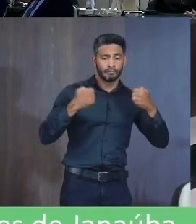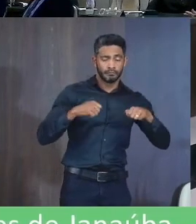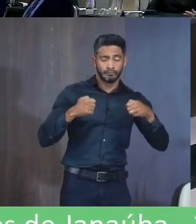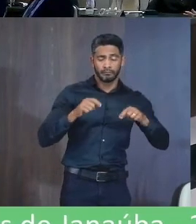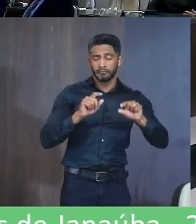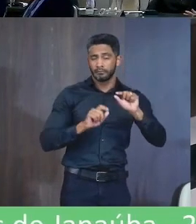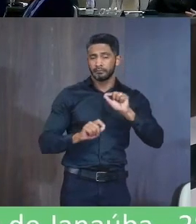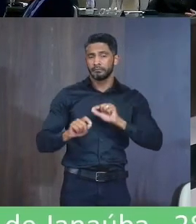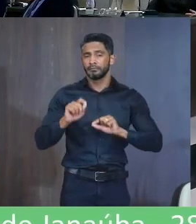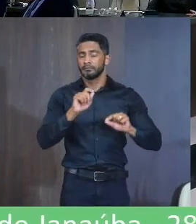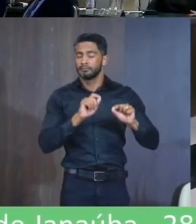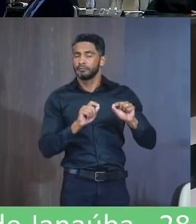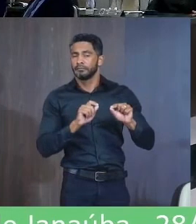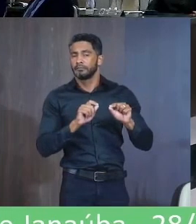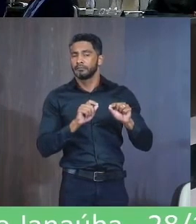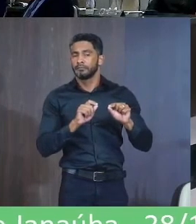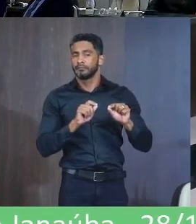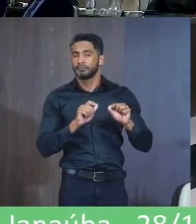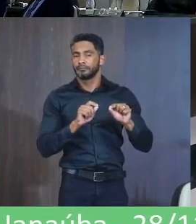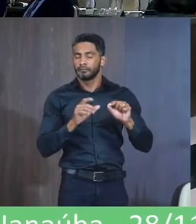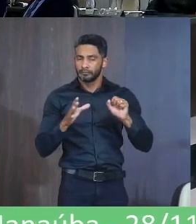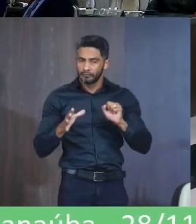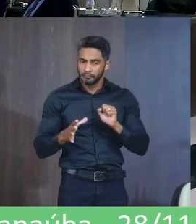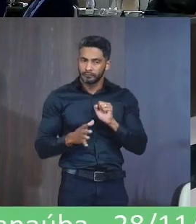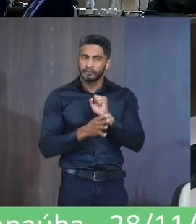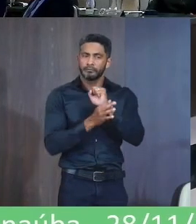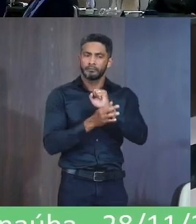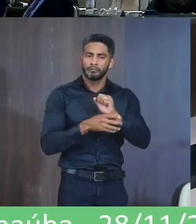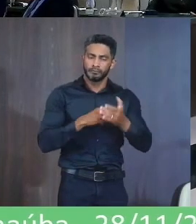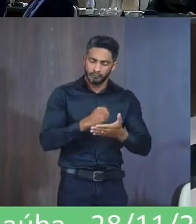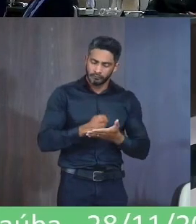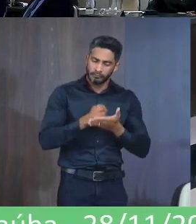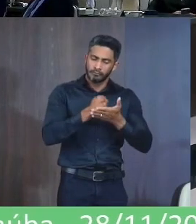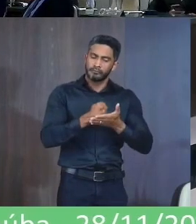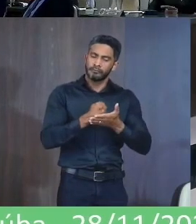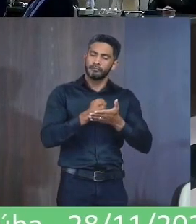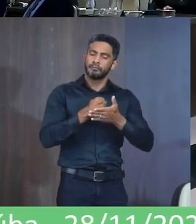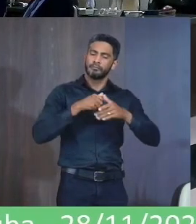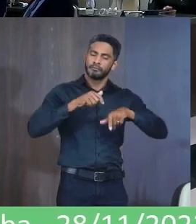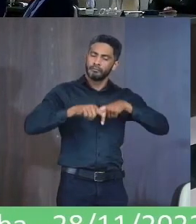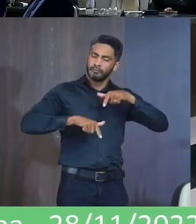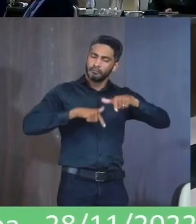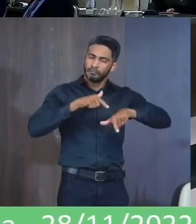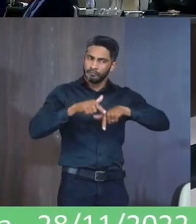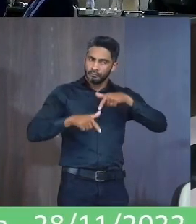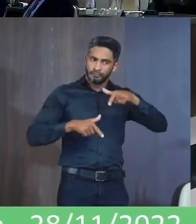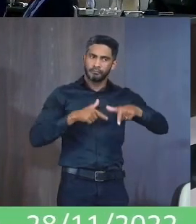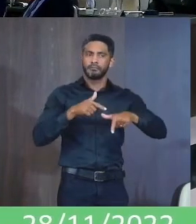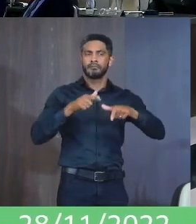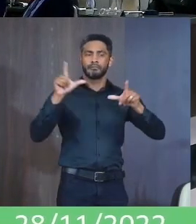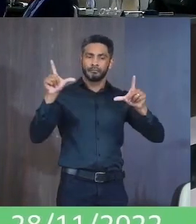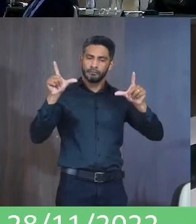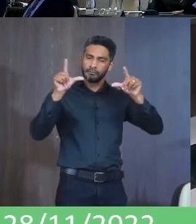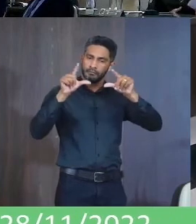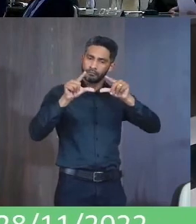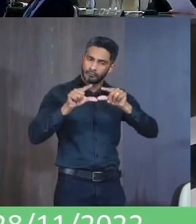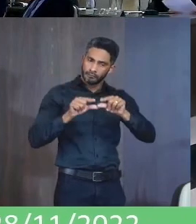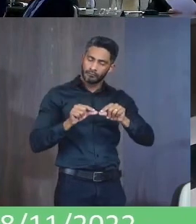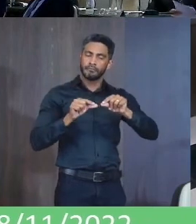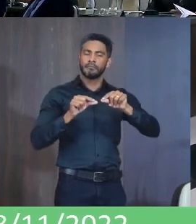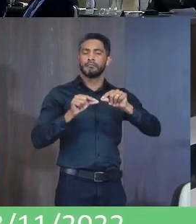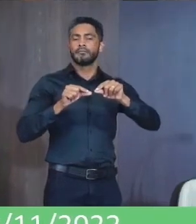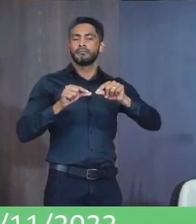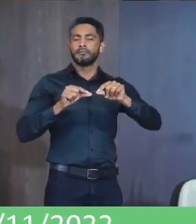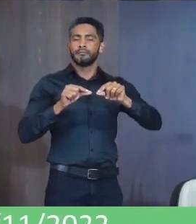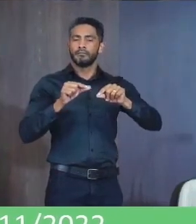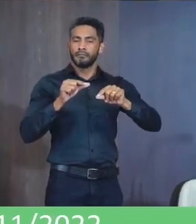medidas Que Asegurem A sustentabilidade Dos serviços Prestados Reduzam A ociosidade